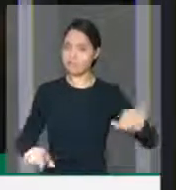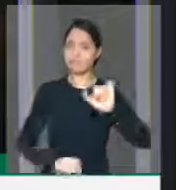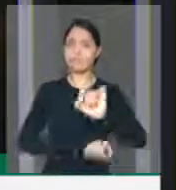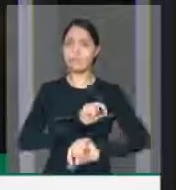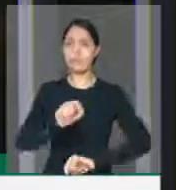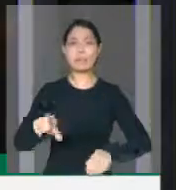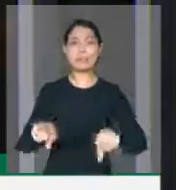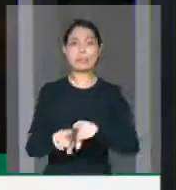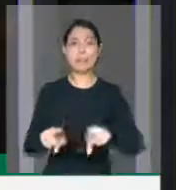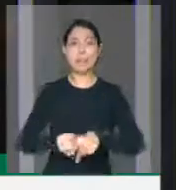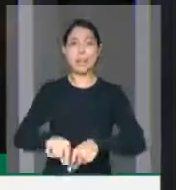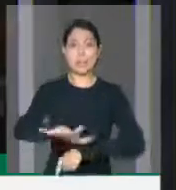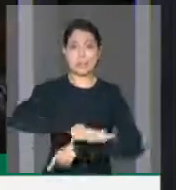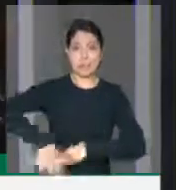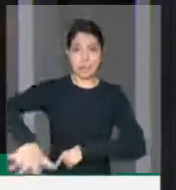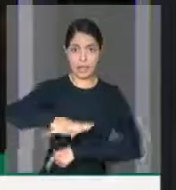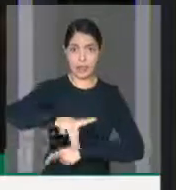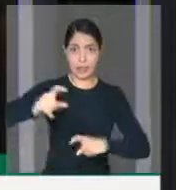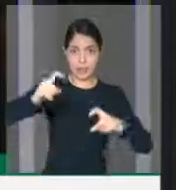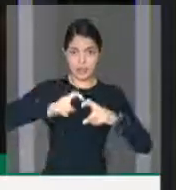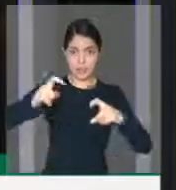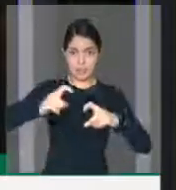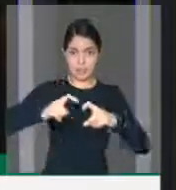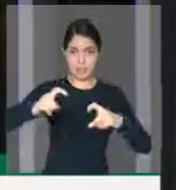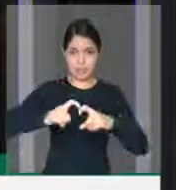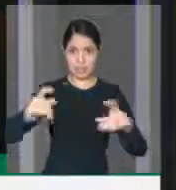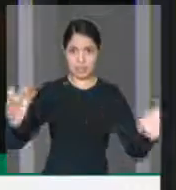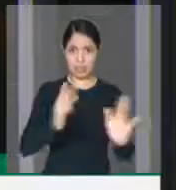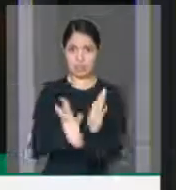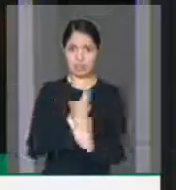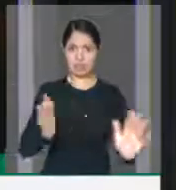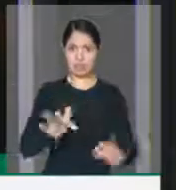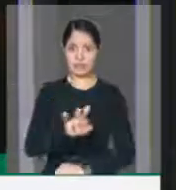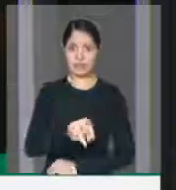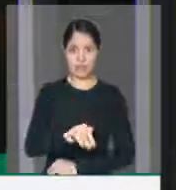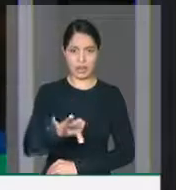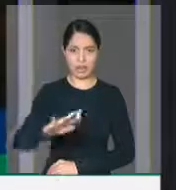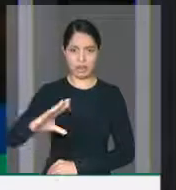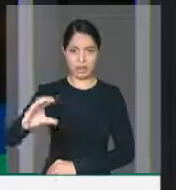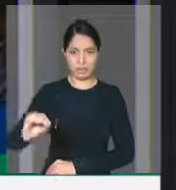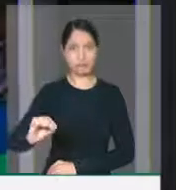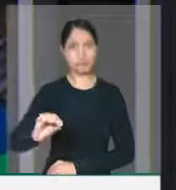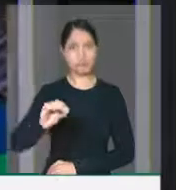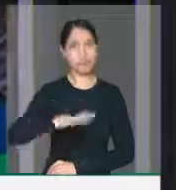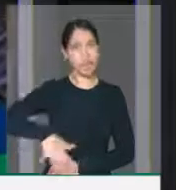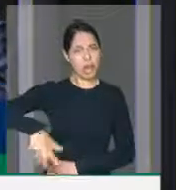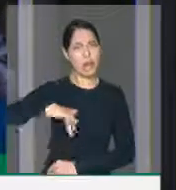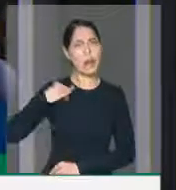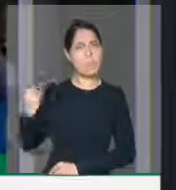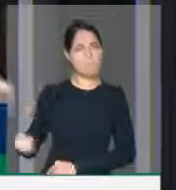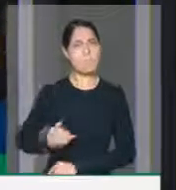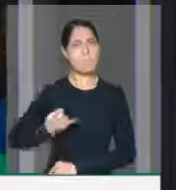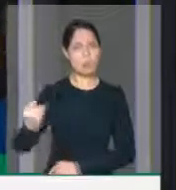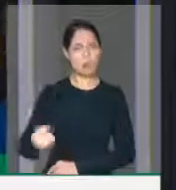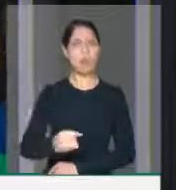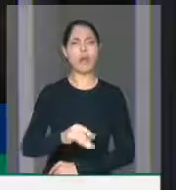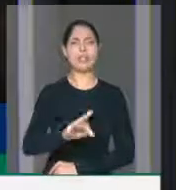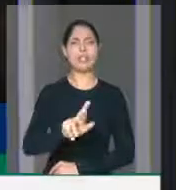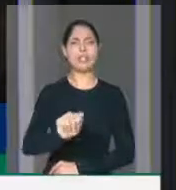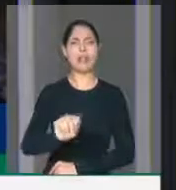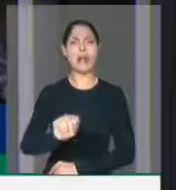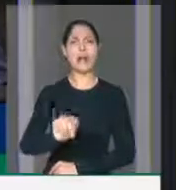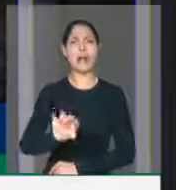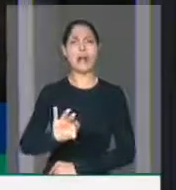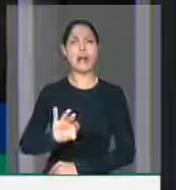em medicina de tráfego, um tema importantíssimo que nós precisamos também trazer para a lei, porque é impensável nós